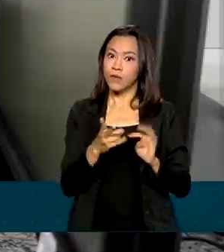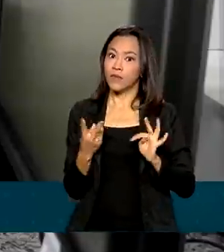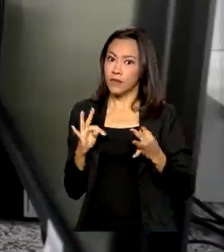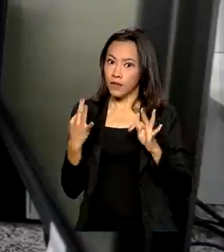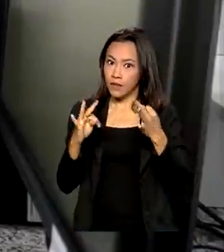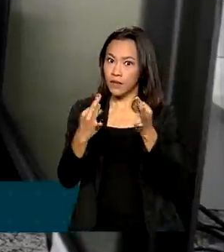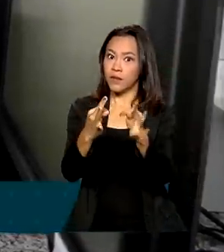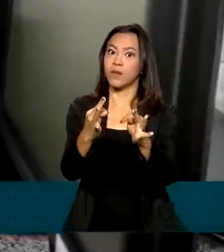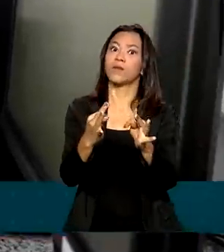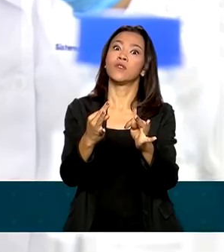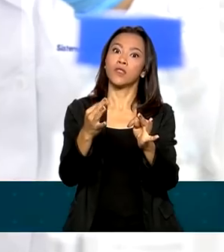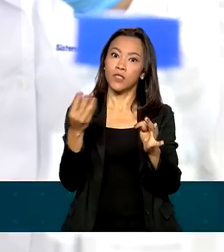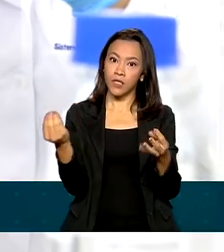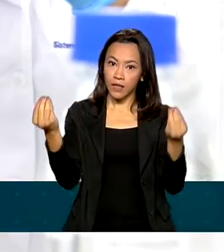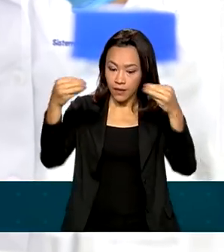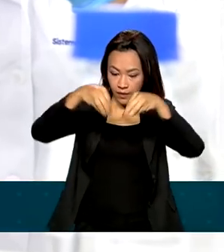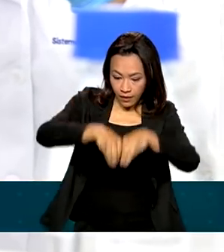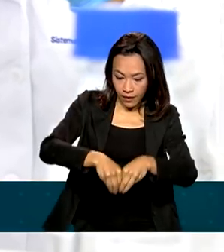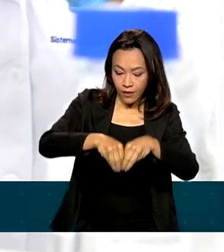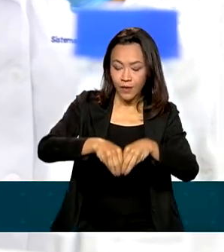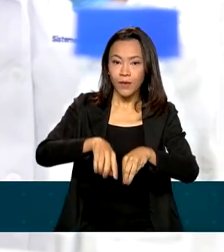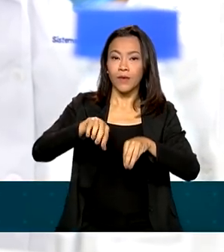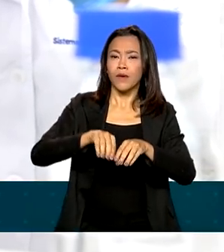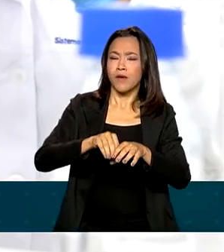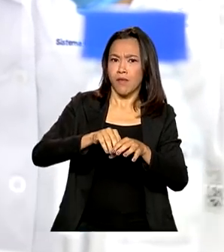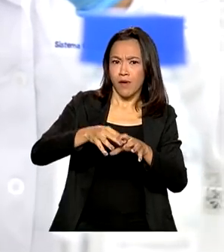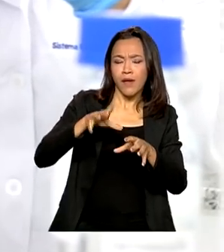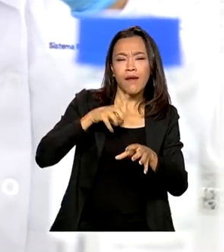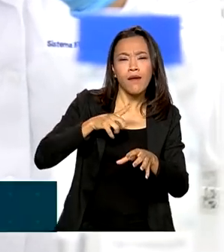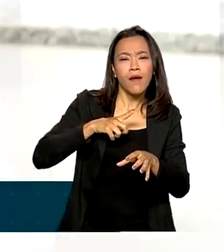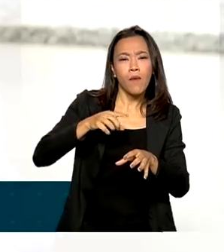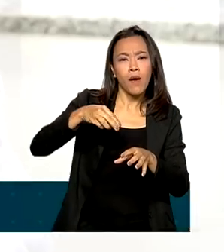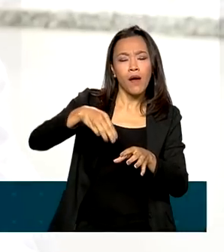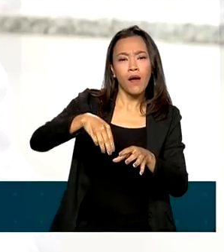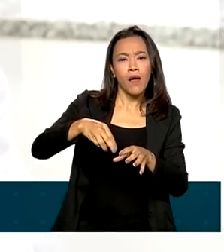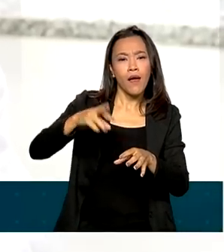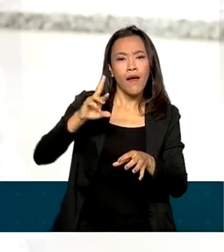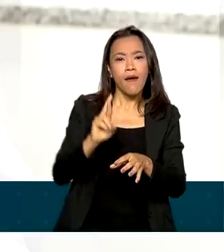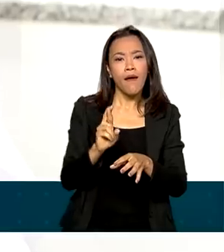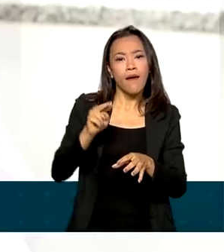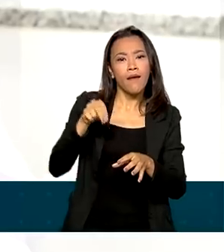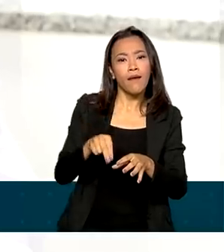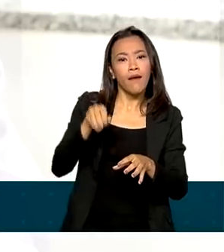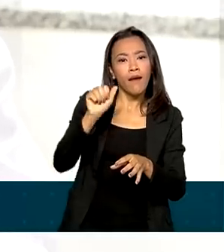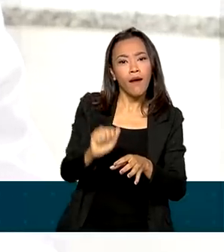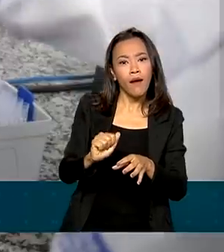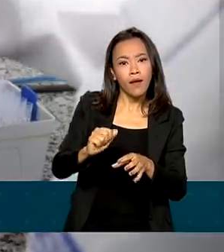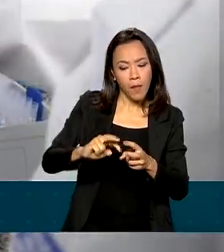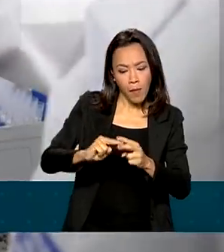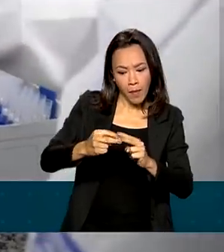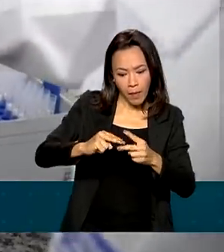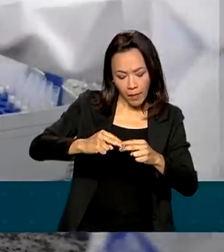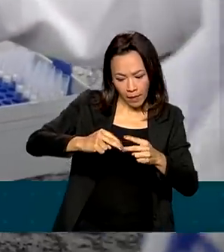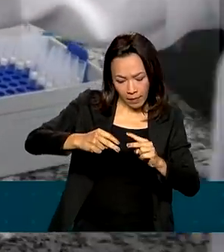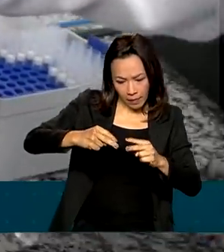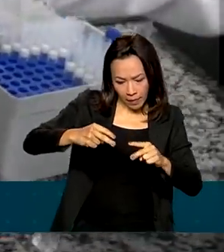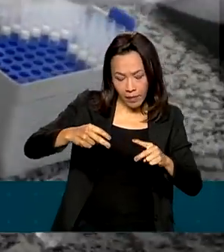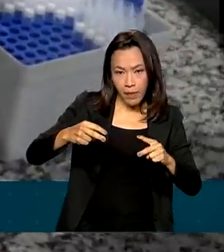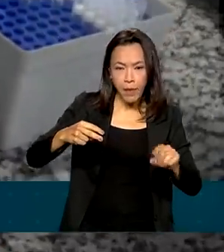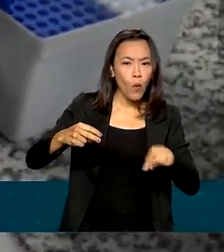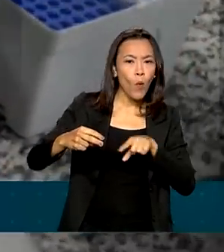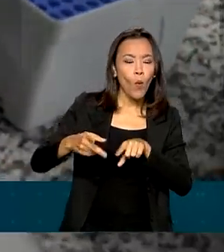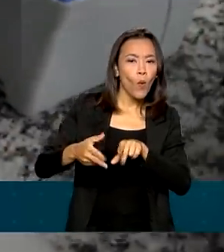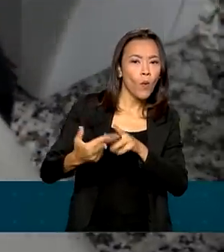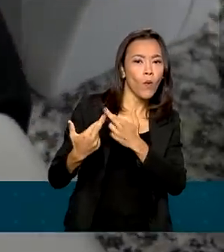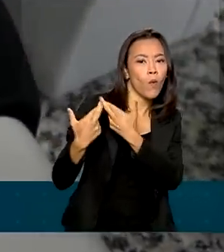de replicom de RNA, que é uma molécula responsável pela síntese de proteínas das